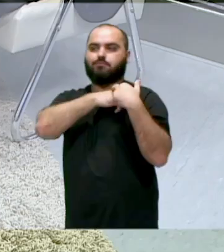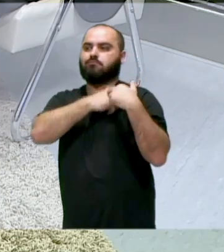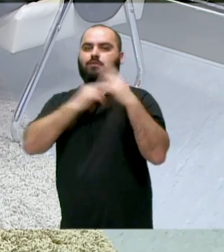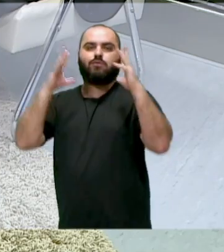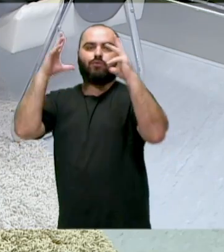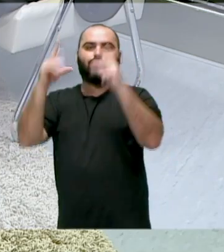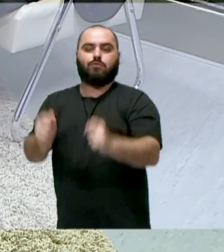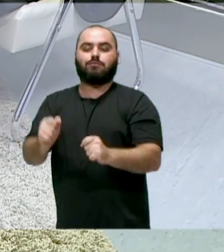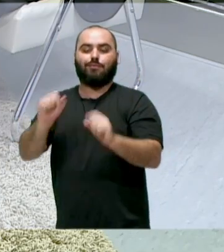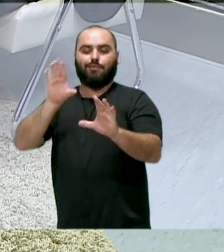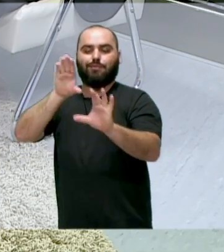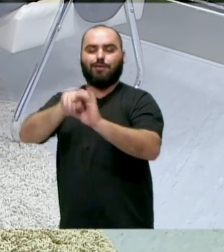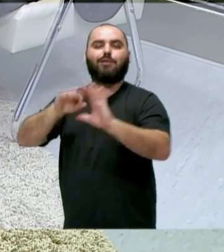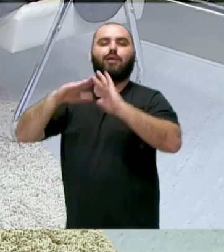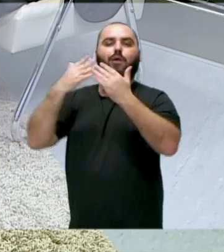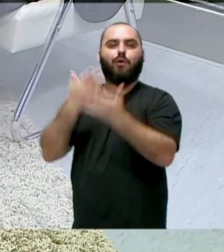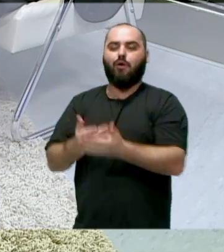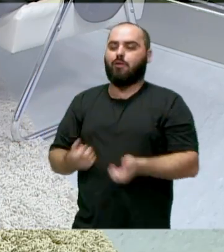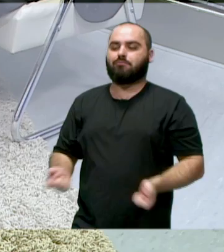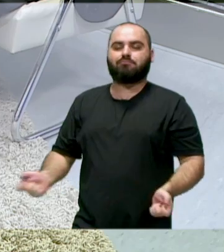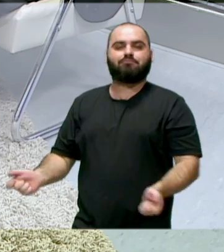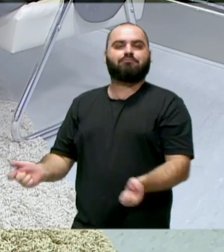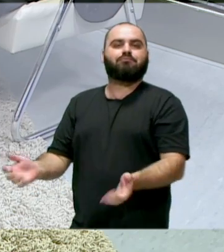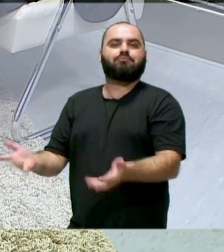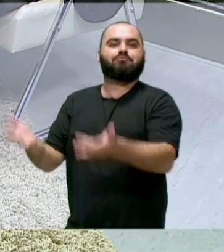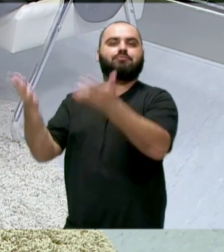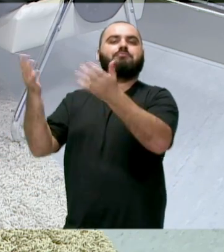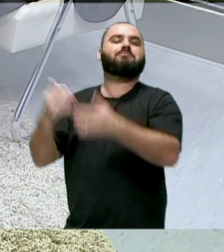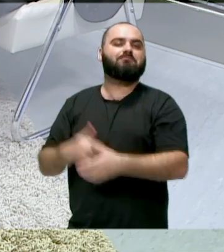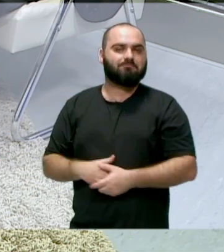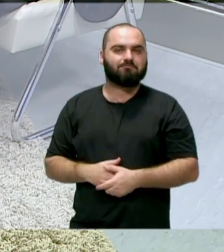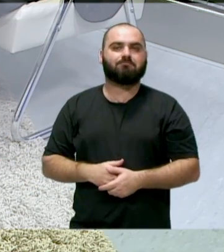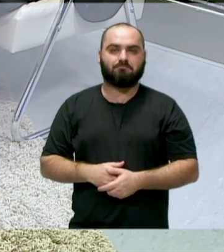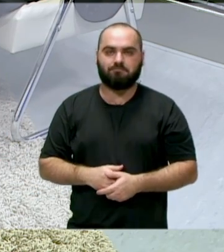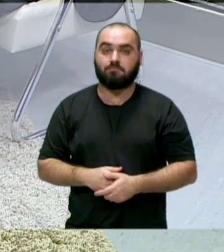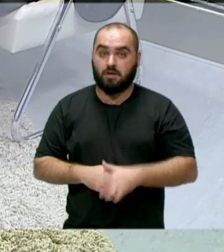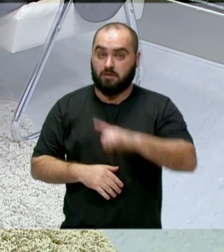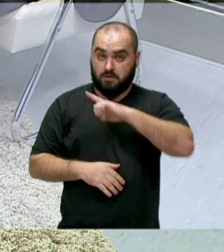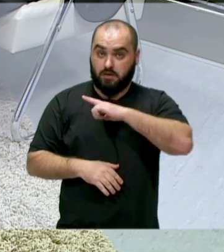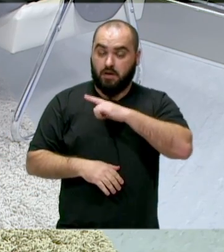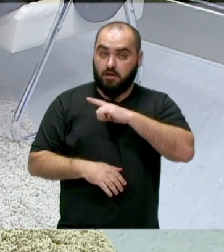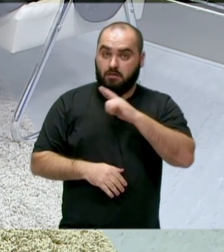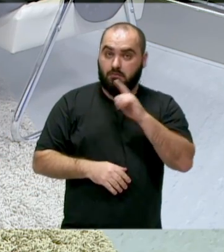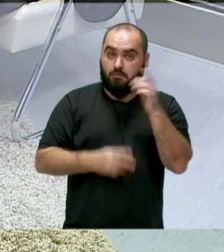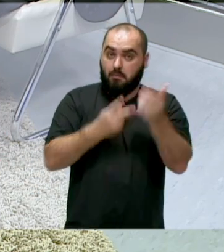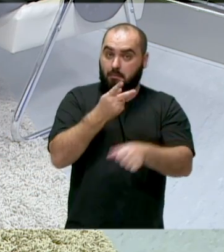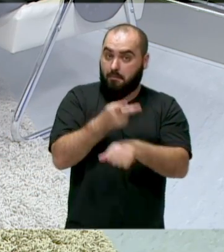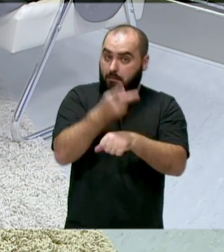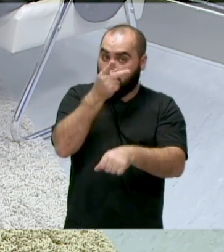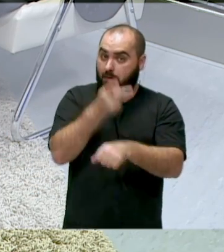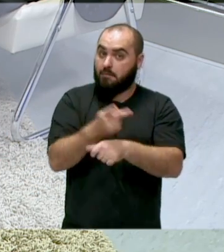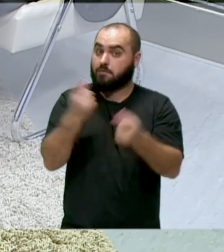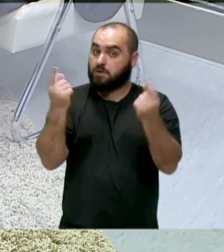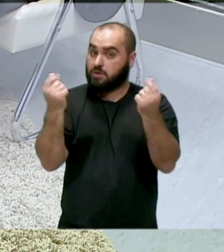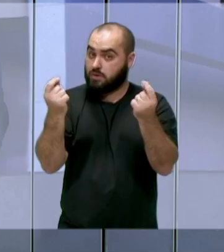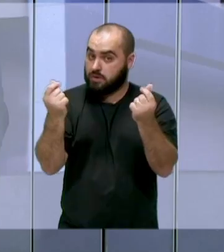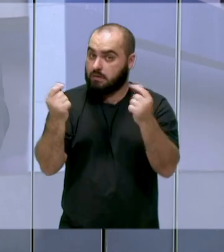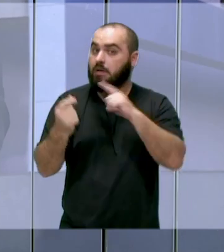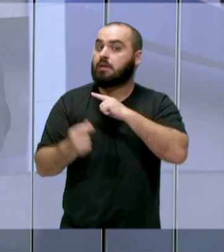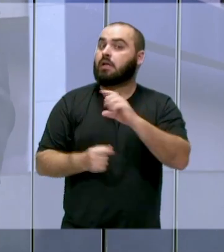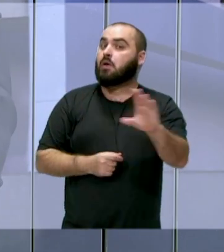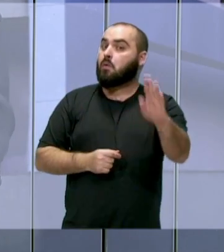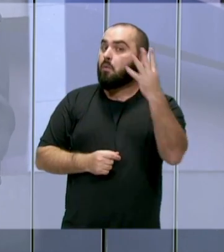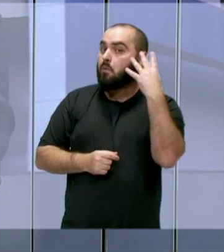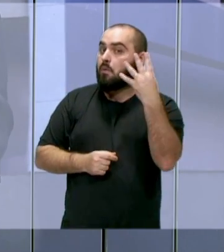isso aí. E é um projeto bacana, porque há uma premiação em dinheiro para as turmas vencedoras, são quatro categorias,